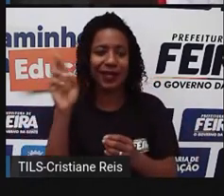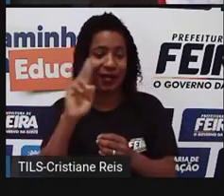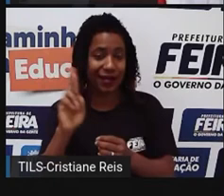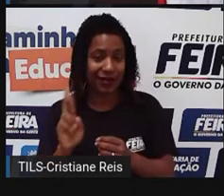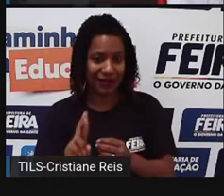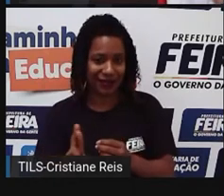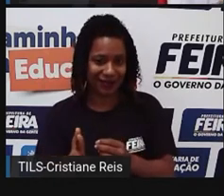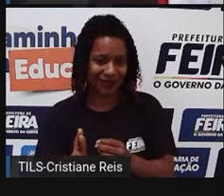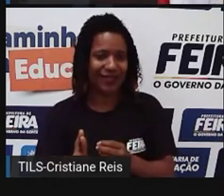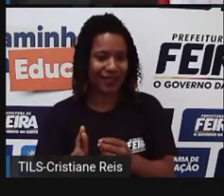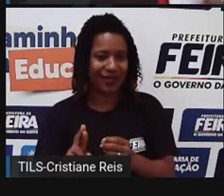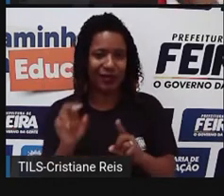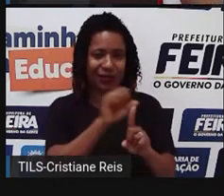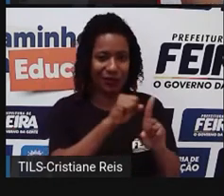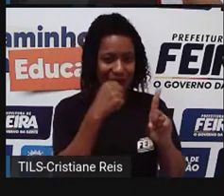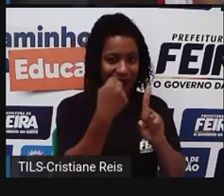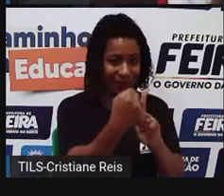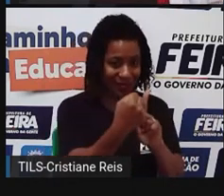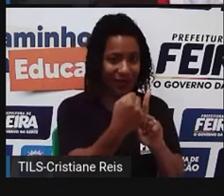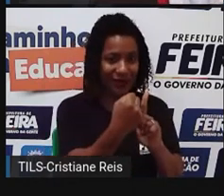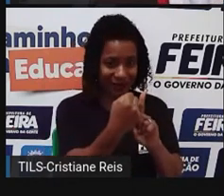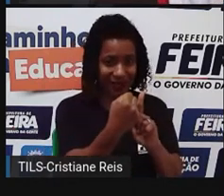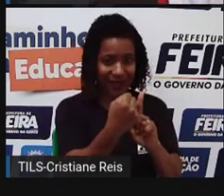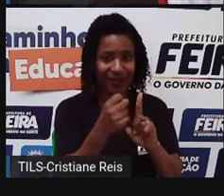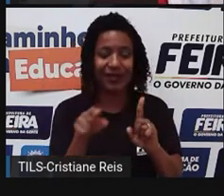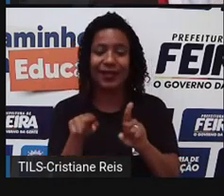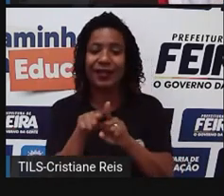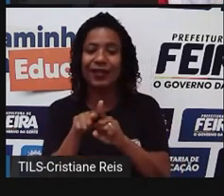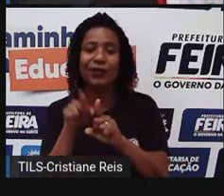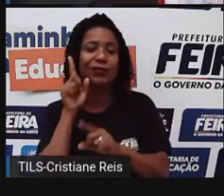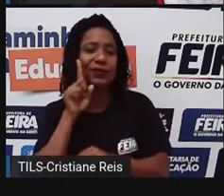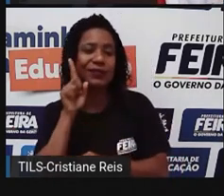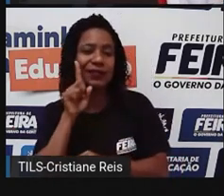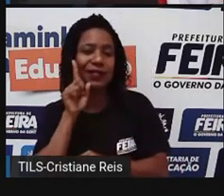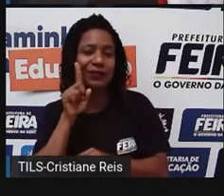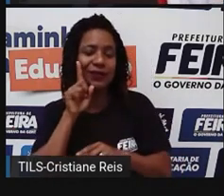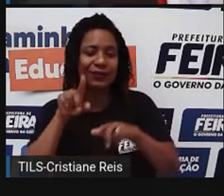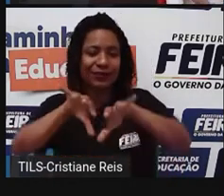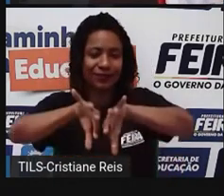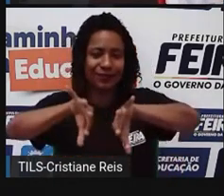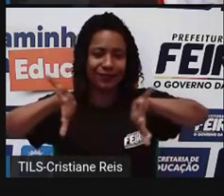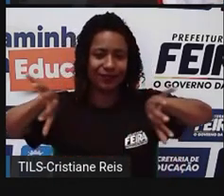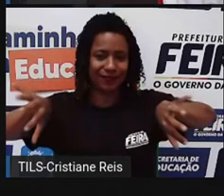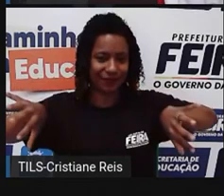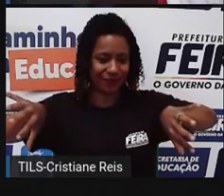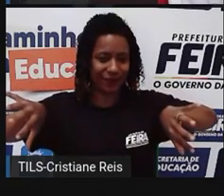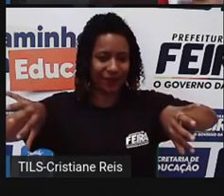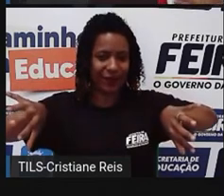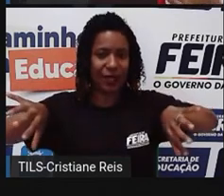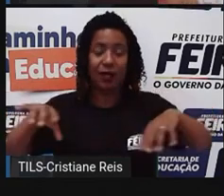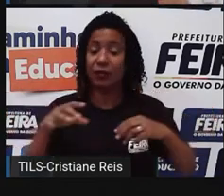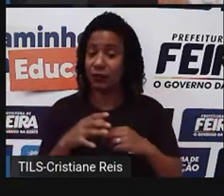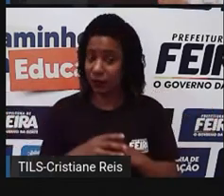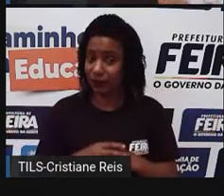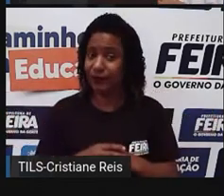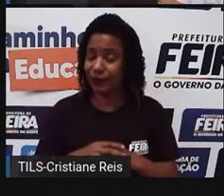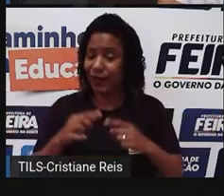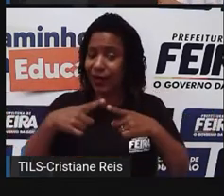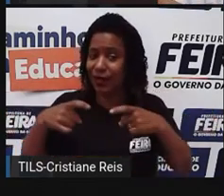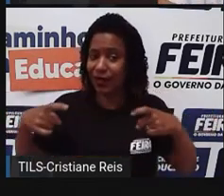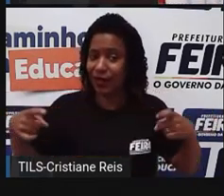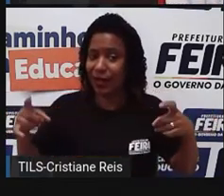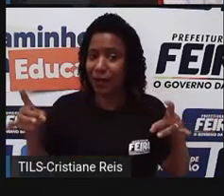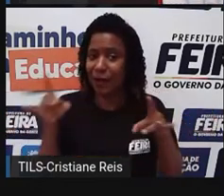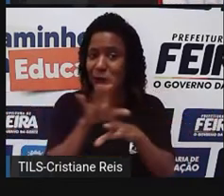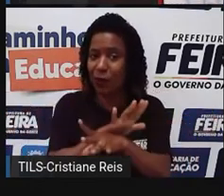Aí eu tinha um período, né, bora dizer assim, né, de pós-guerra, com concentração de poder, e aí